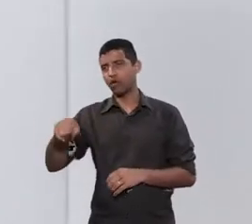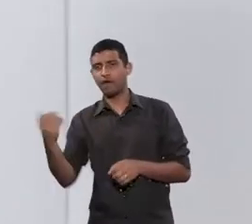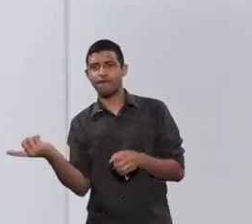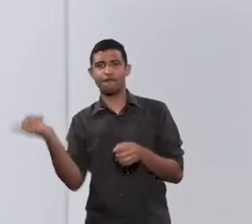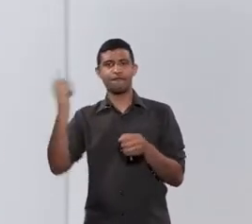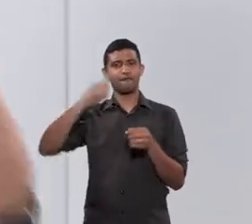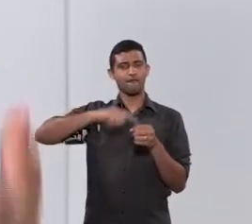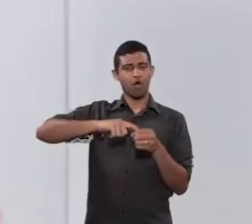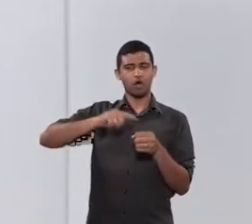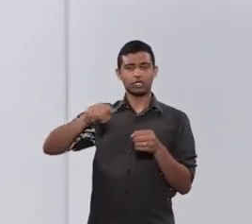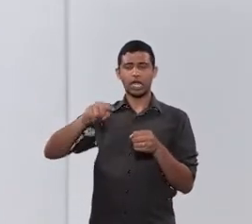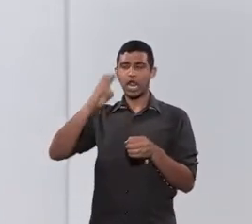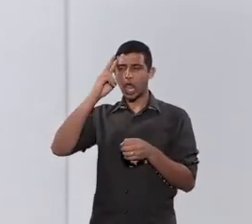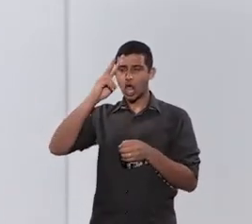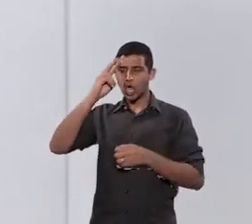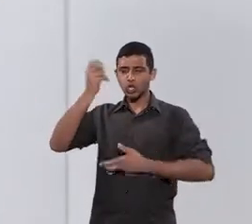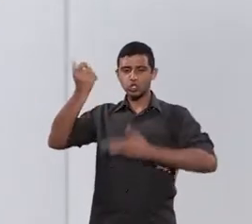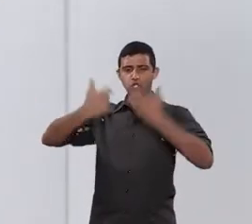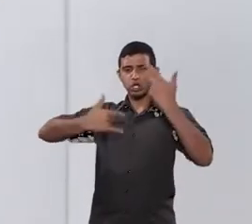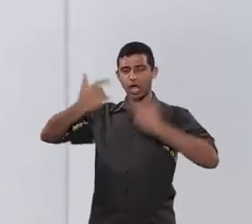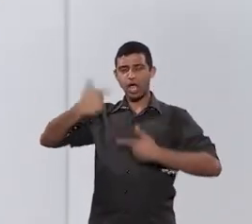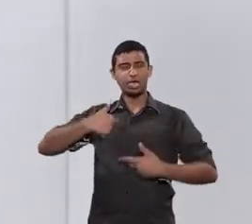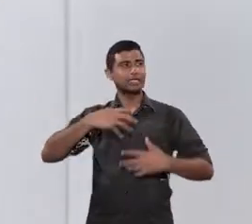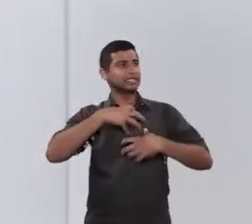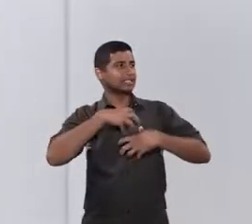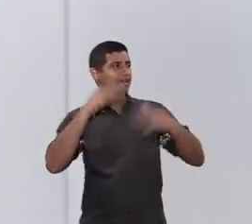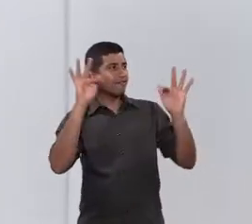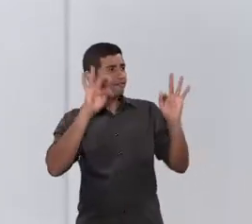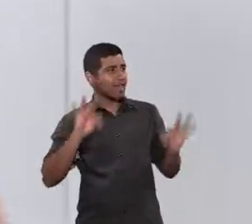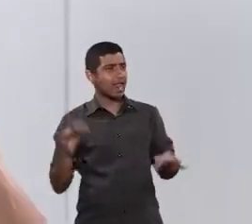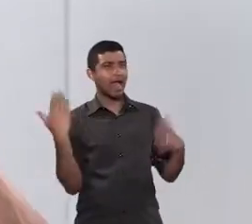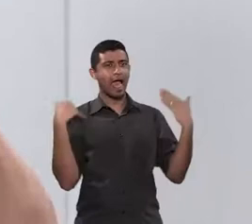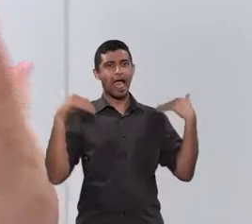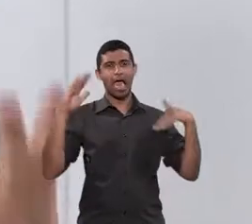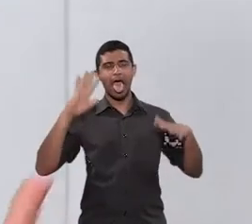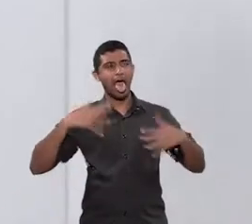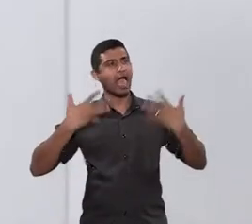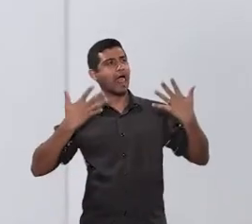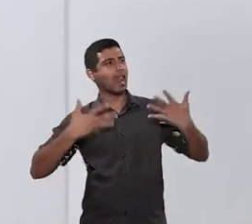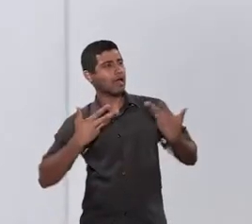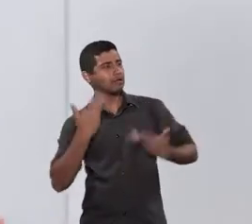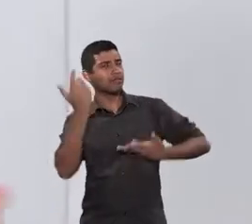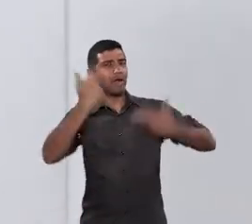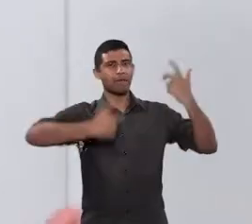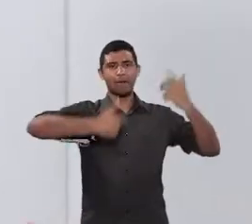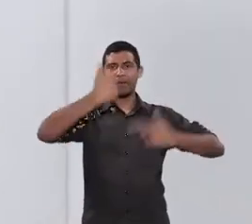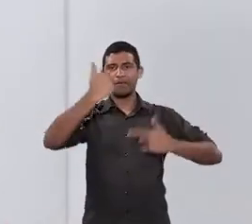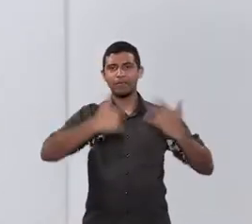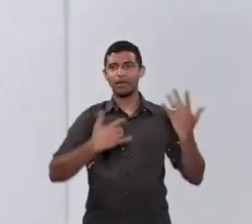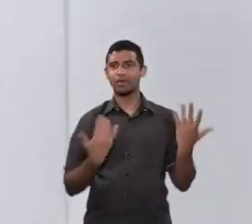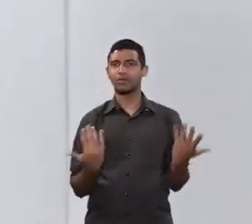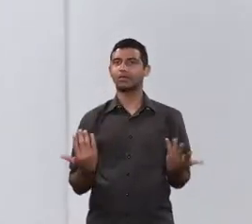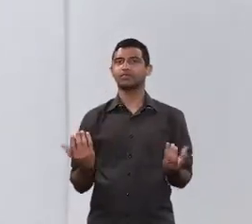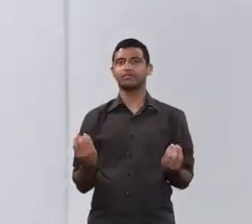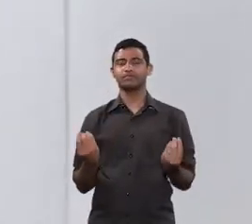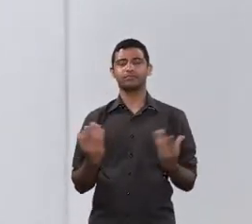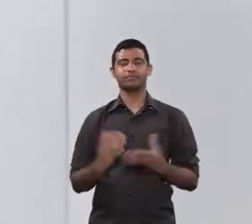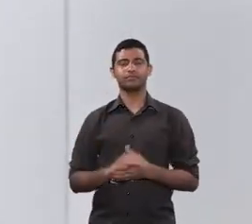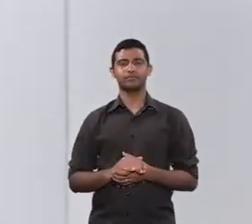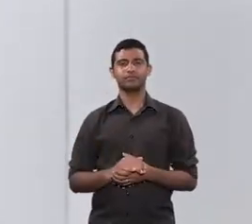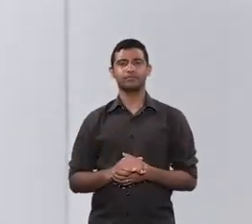e começa a relatar momentos de felicidade, momentos de alegria, coisas gostosas que ela fez com um ou com o outro,